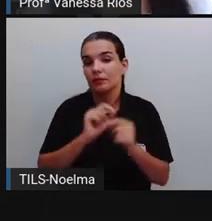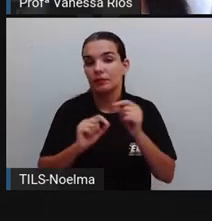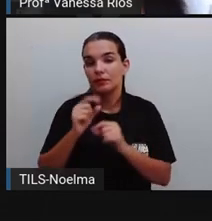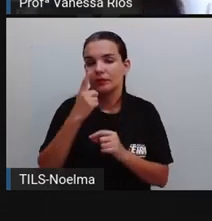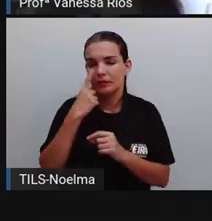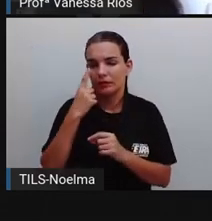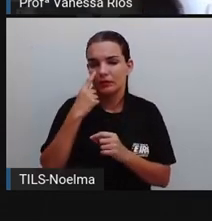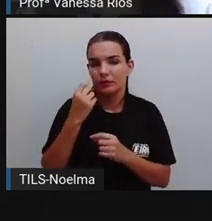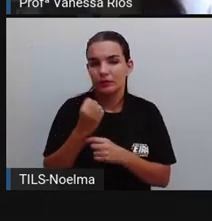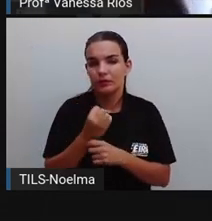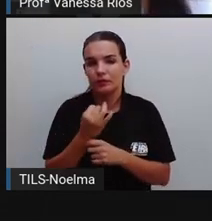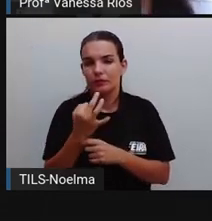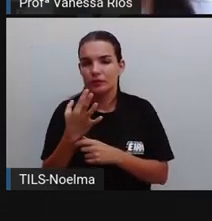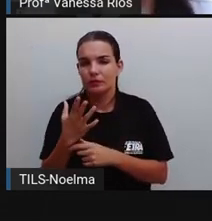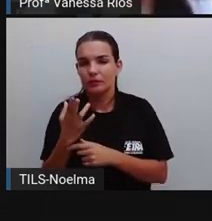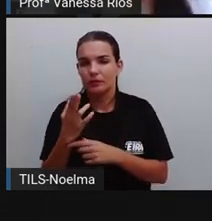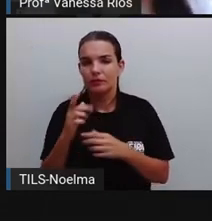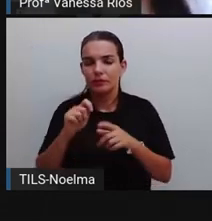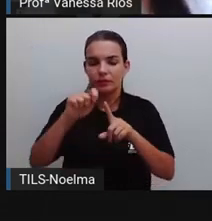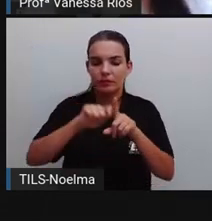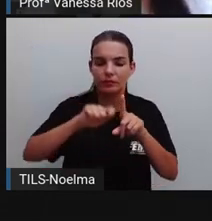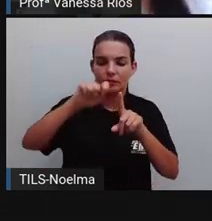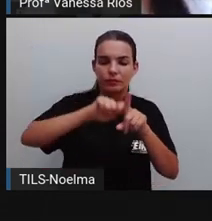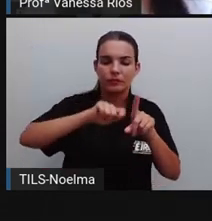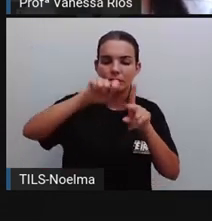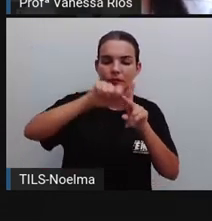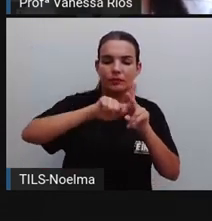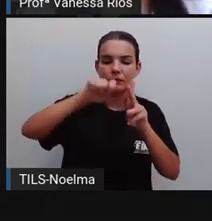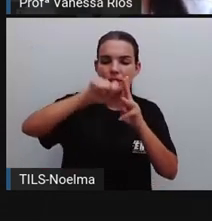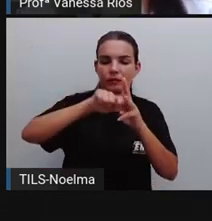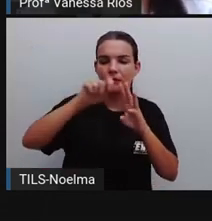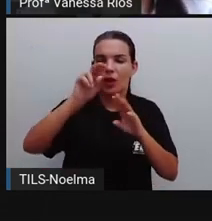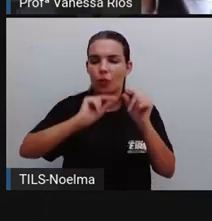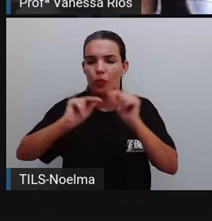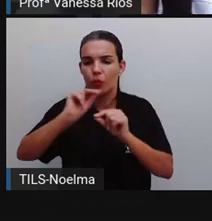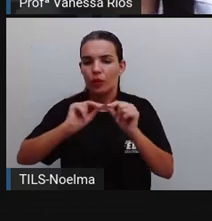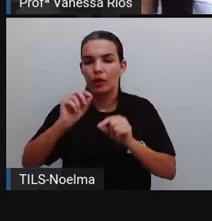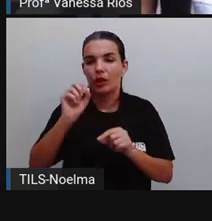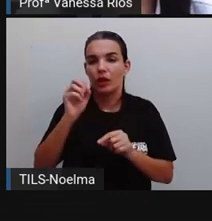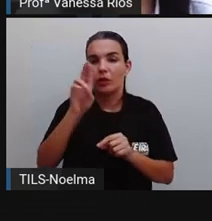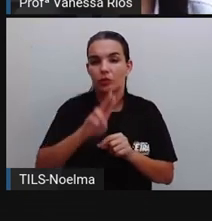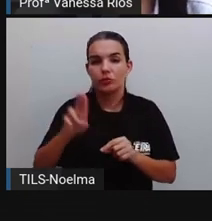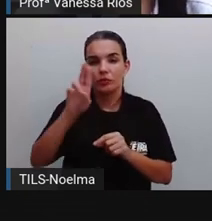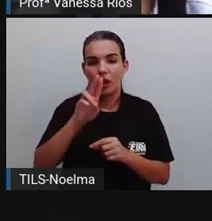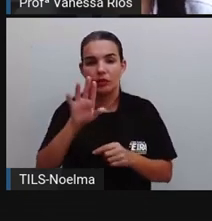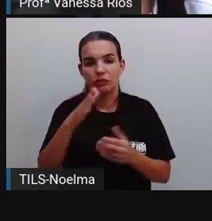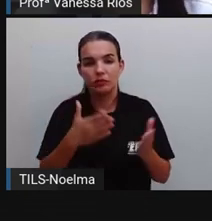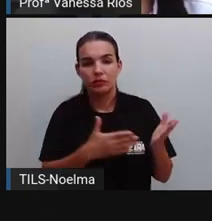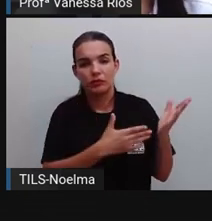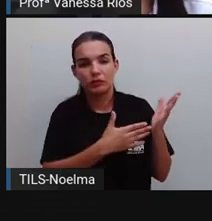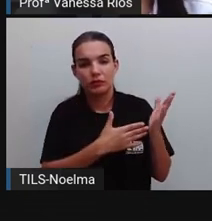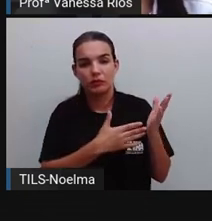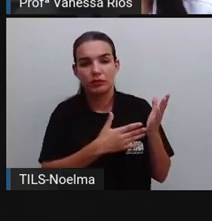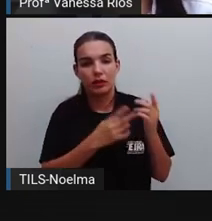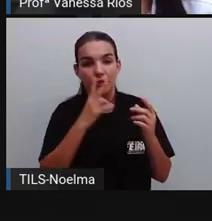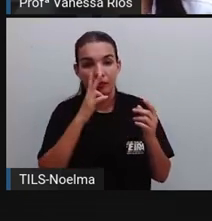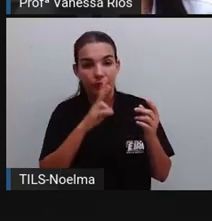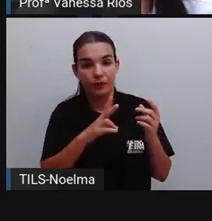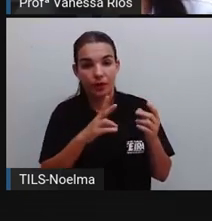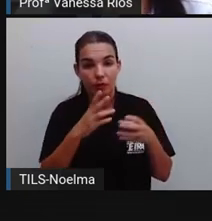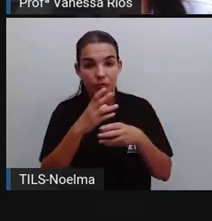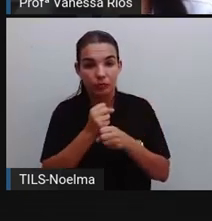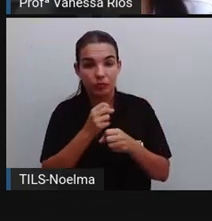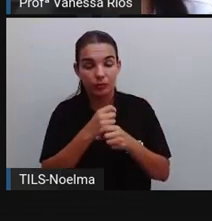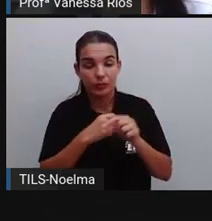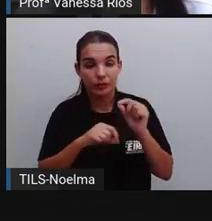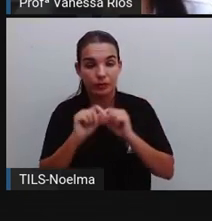consumo de energia em cada mês. Nesse caso aqui, né? A gente também já observou que o consumo de energia